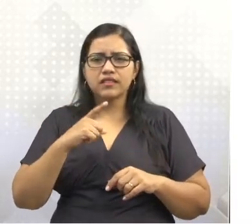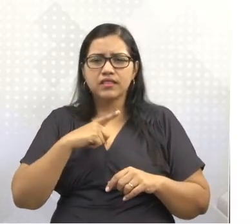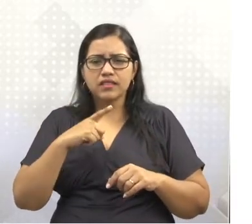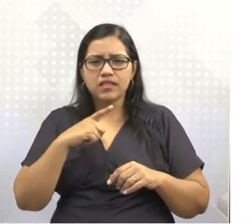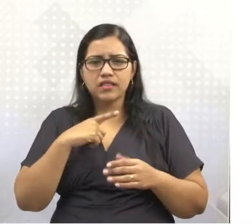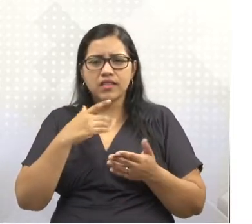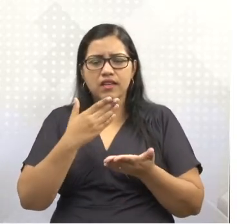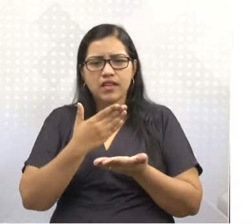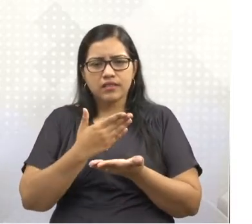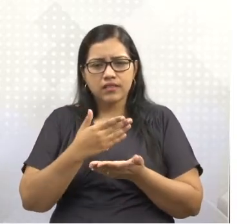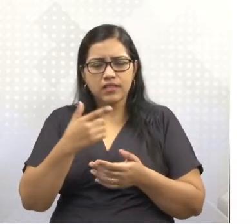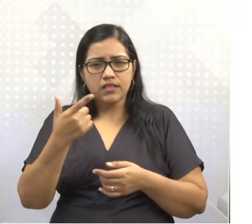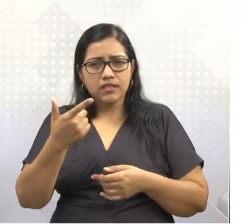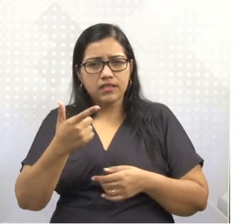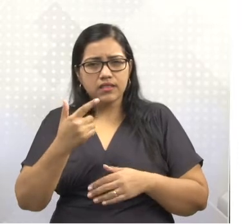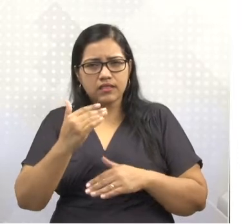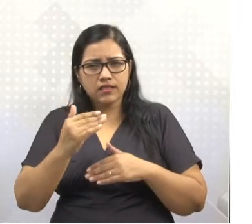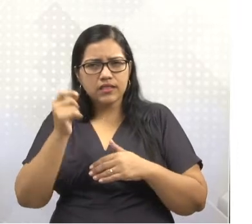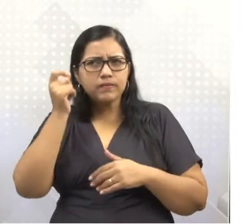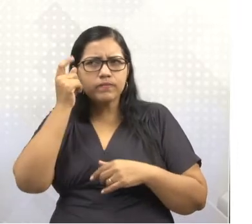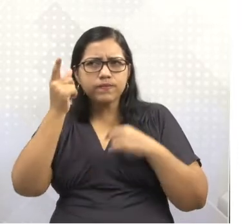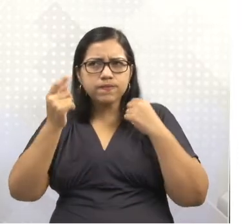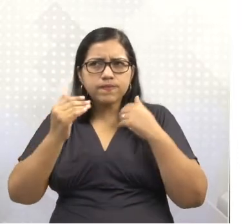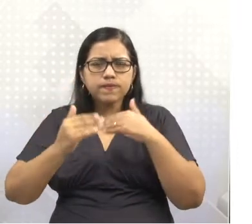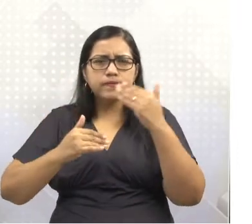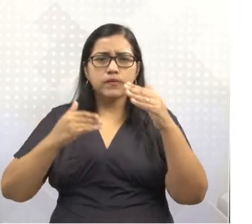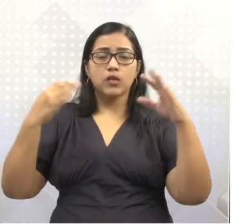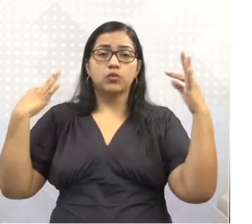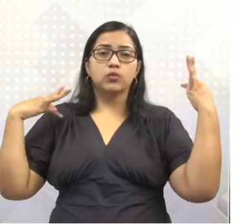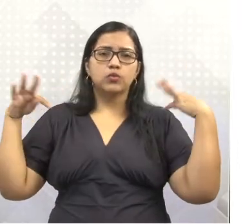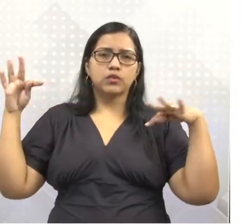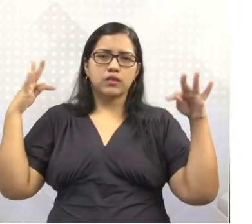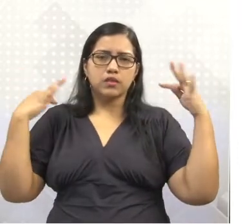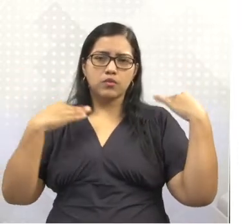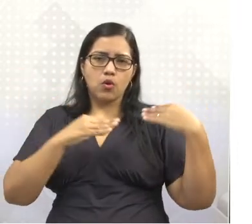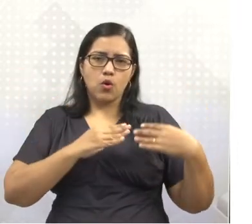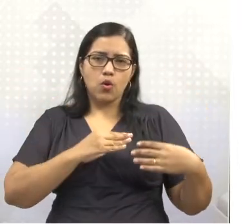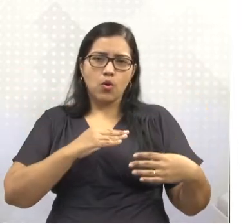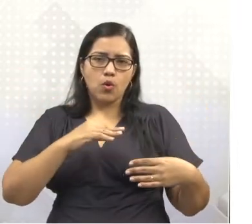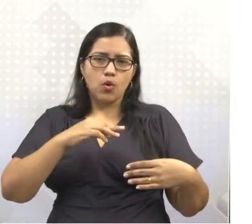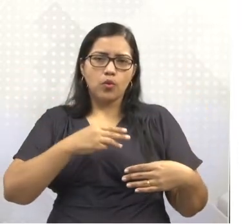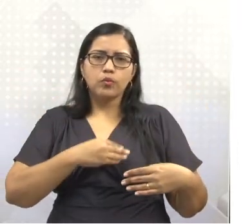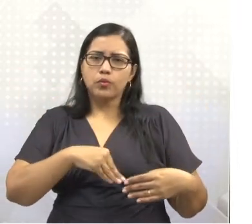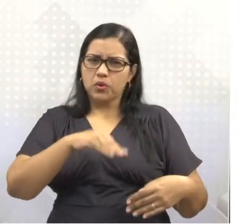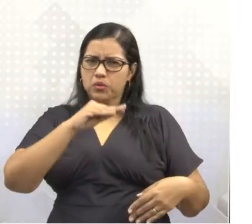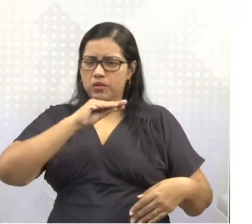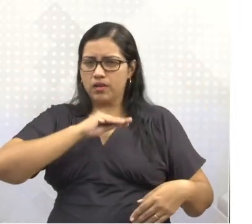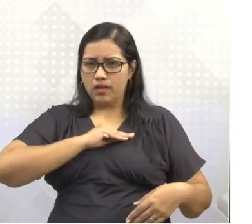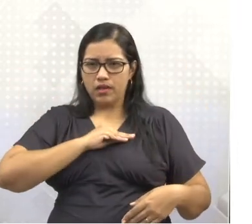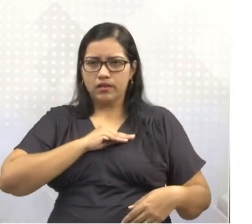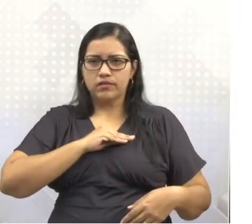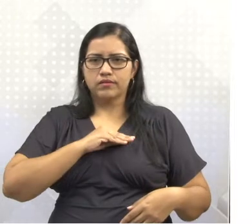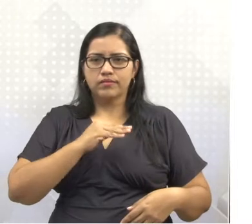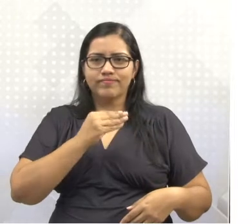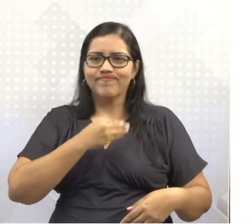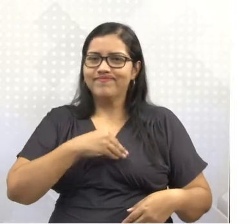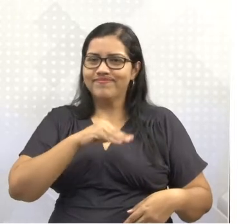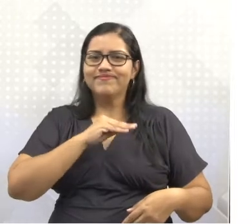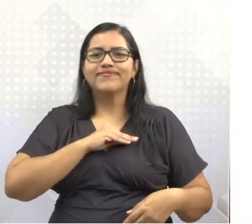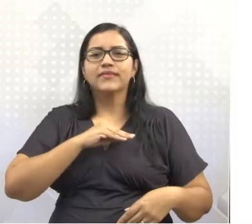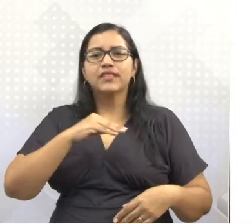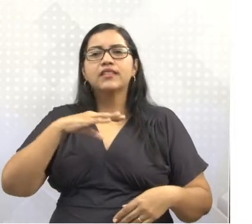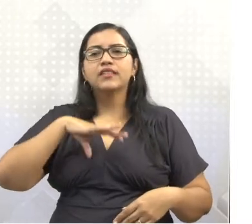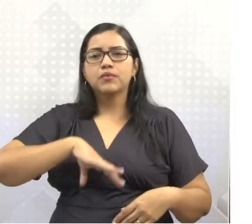reinventando por meio do turismo, como é o caso de Portugal, Espanha, Grécia, e apresentam uma indústria menos